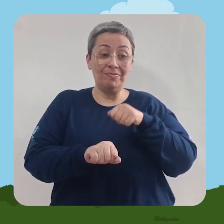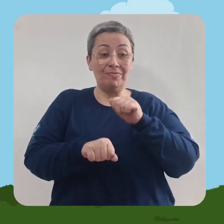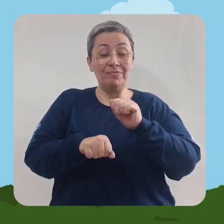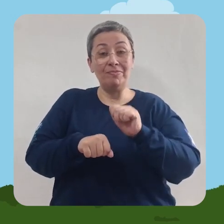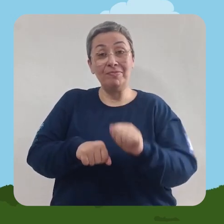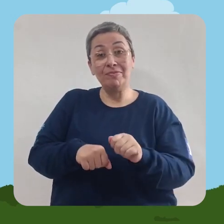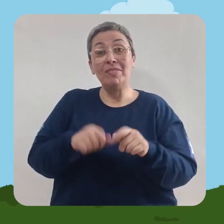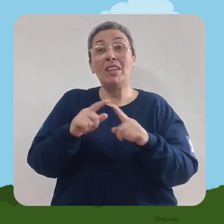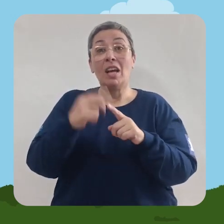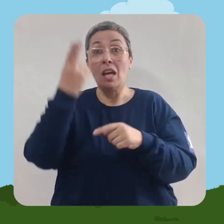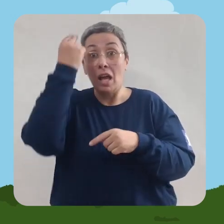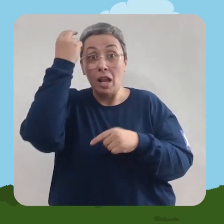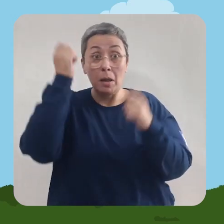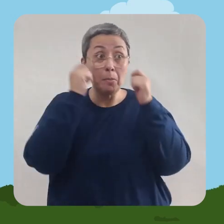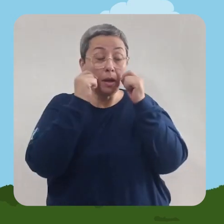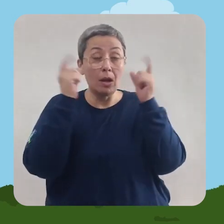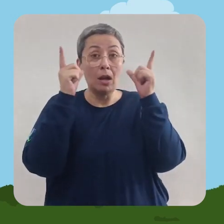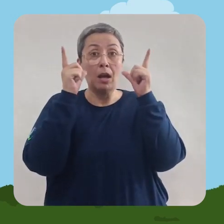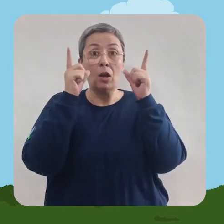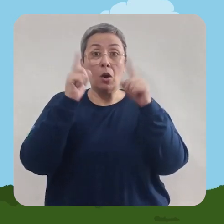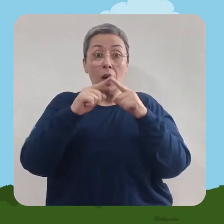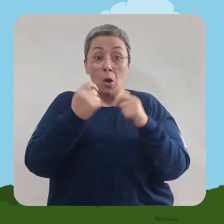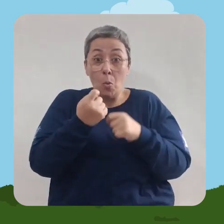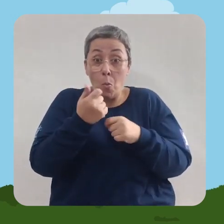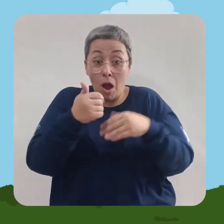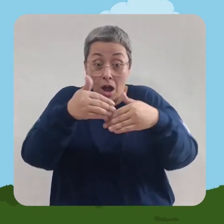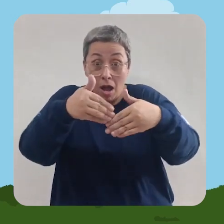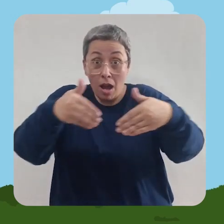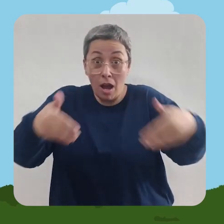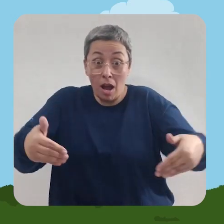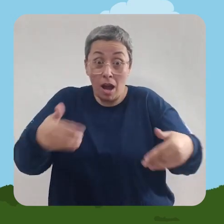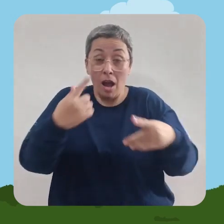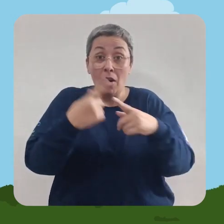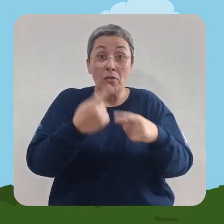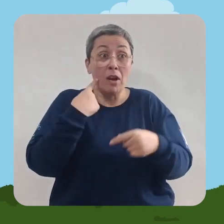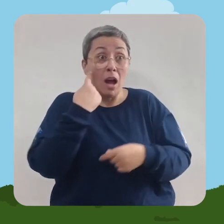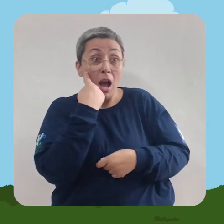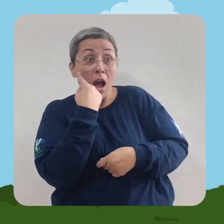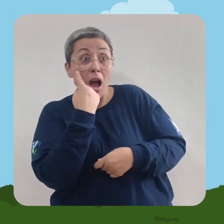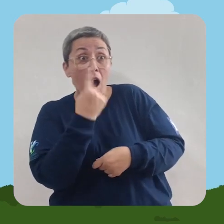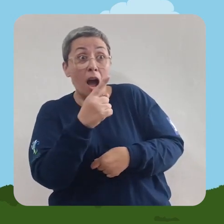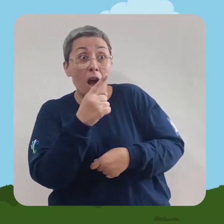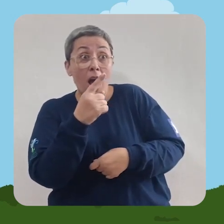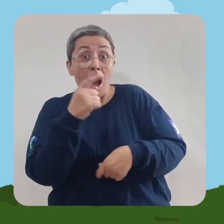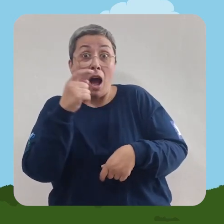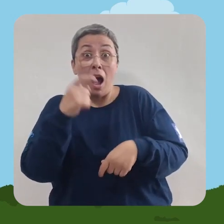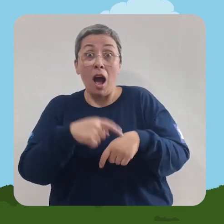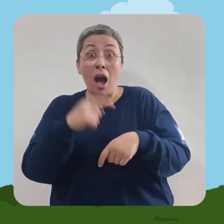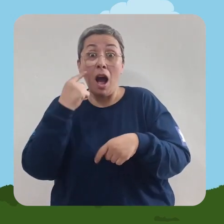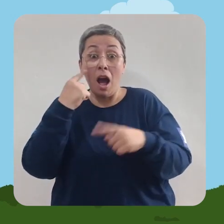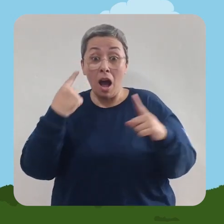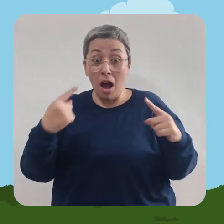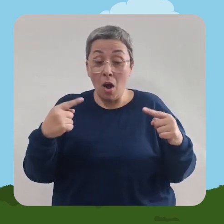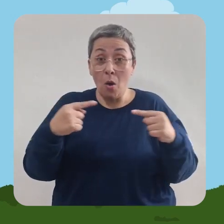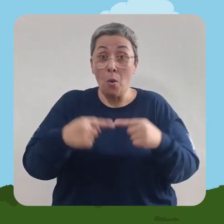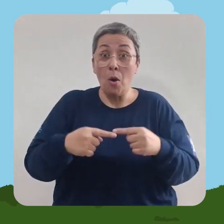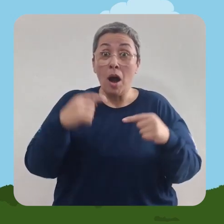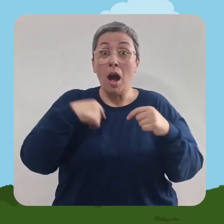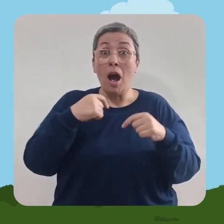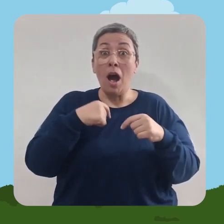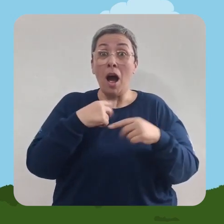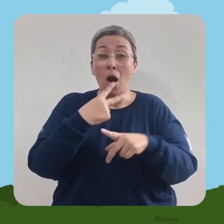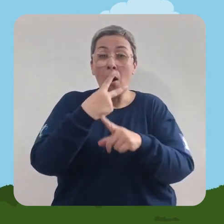E a lebre acordou. E já na reta final, viu finalmente a sua adversária